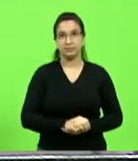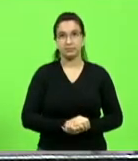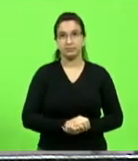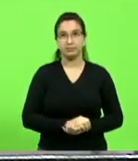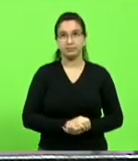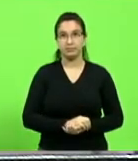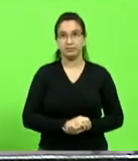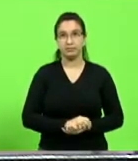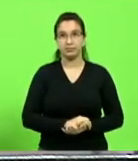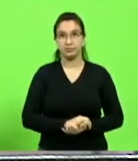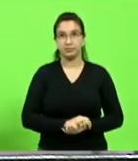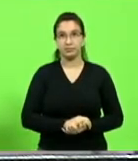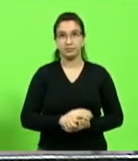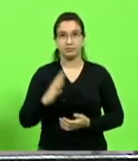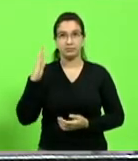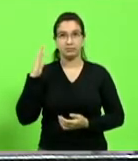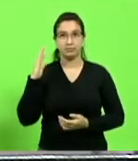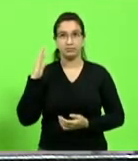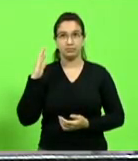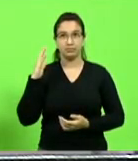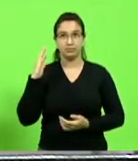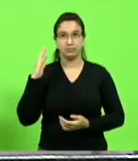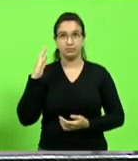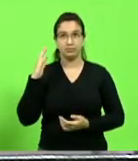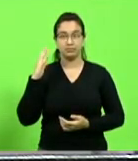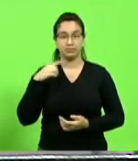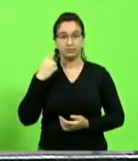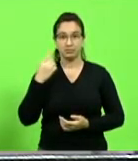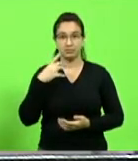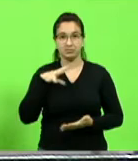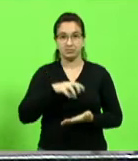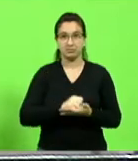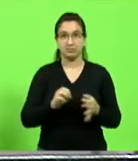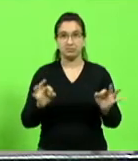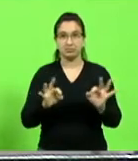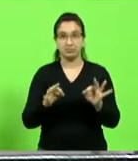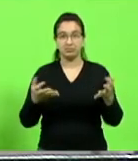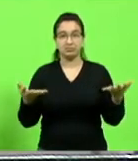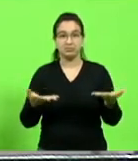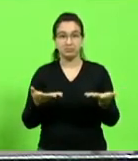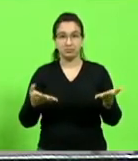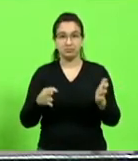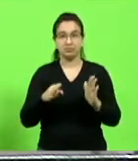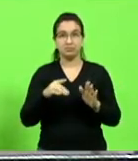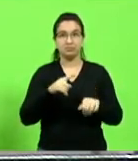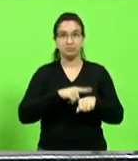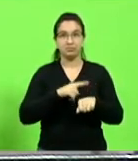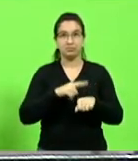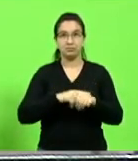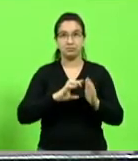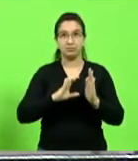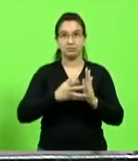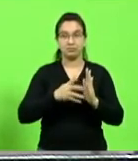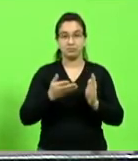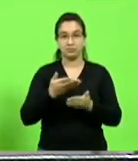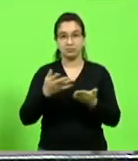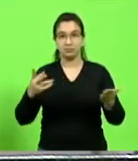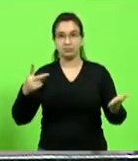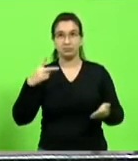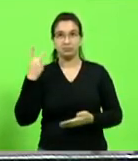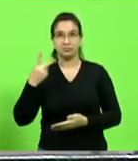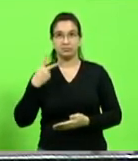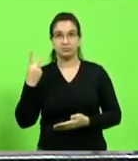não havendo novos deputados inscritos entraremos em horário destinado aos partidos políticos